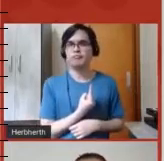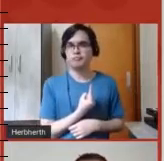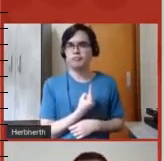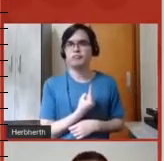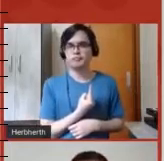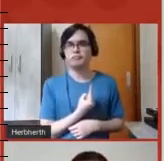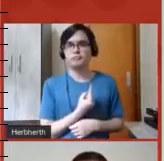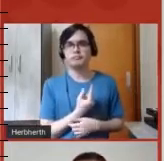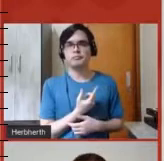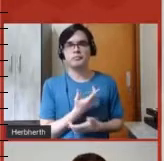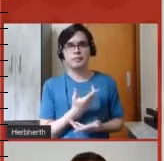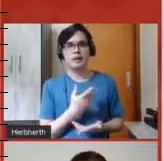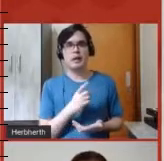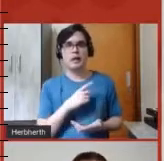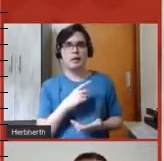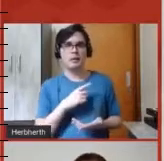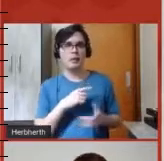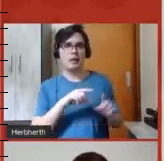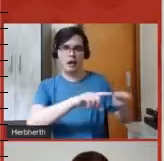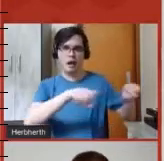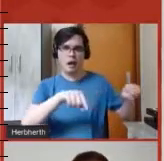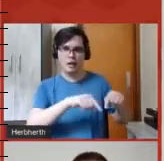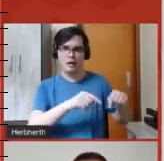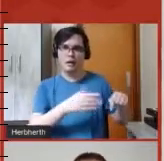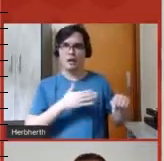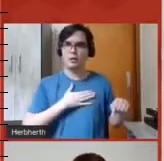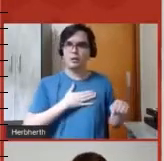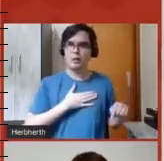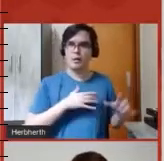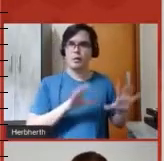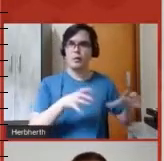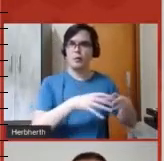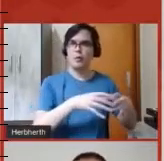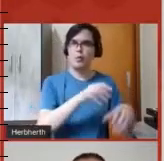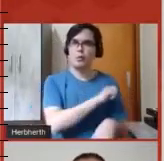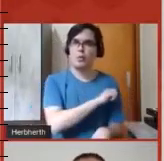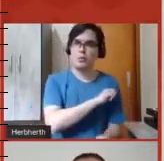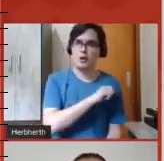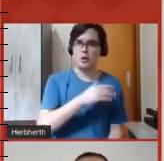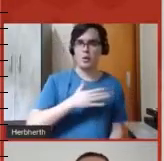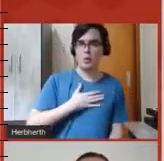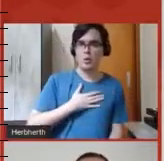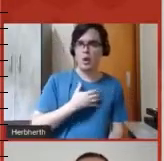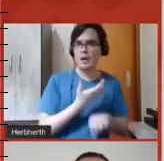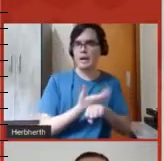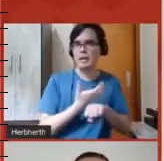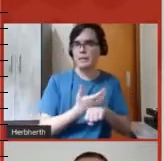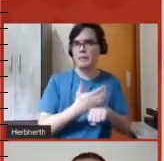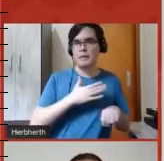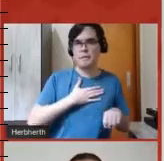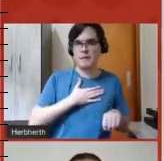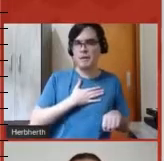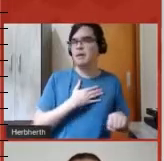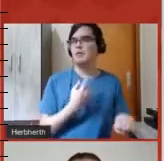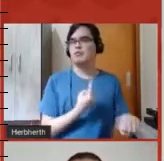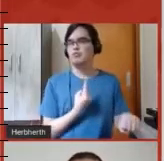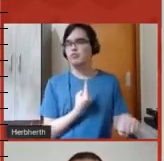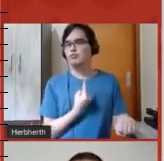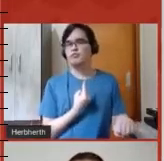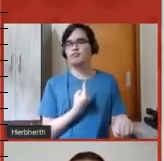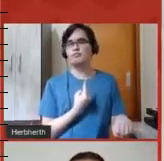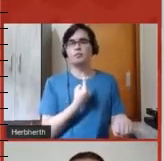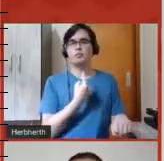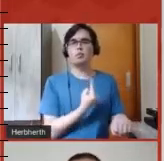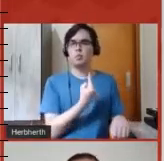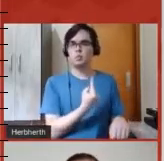realidade, a nossa sala de aula, o nosso grupo de alunos, a nossa disciplina, e isso, normalmente, na minha